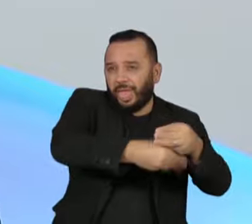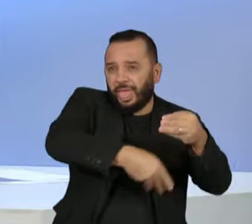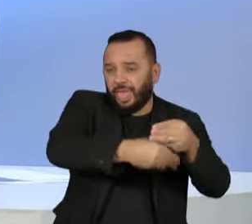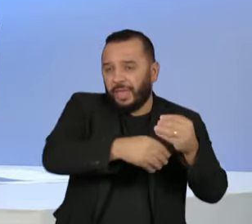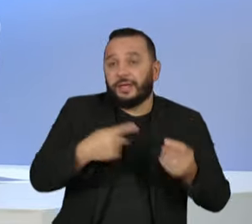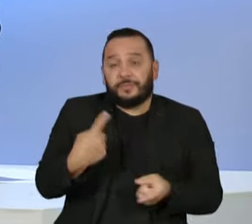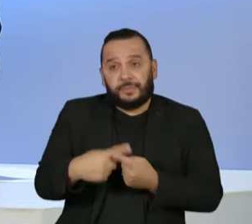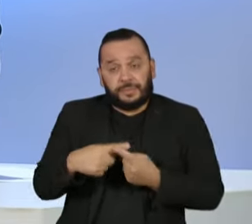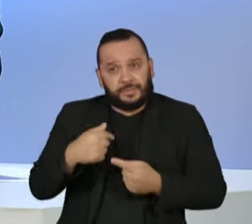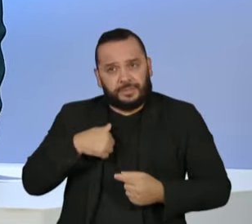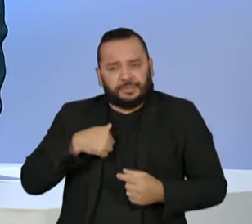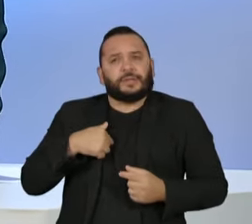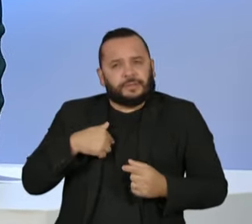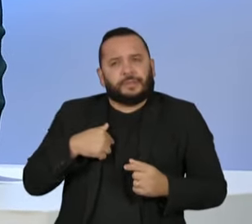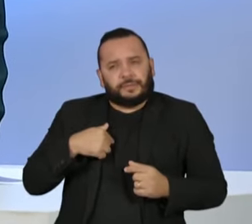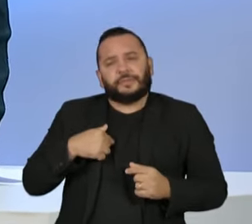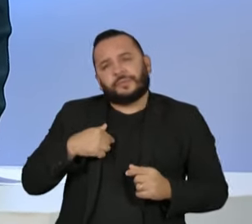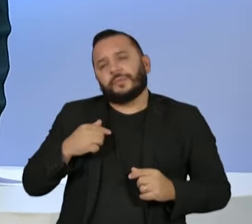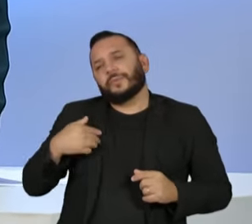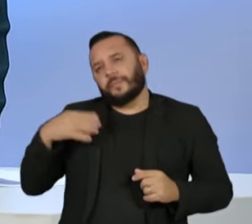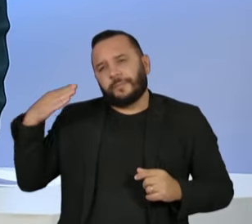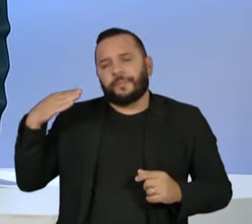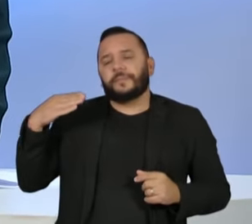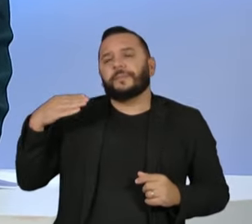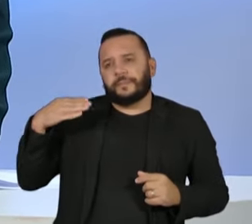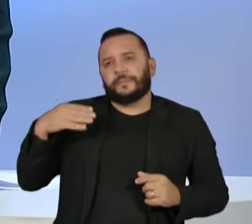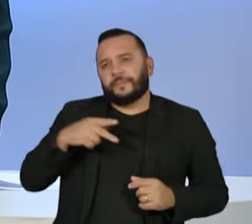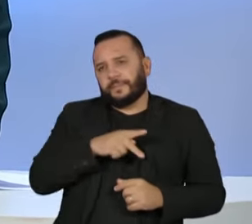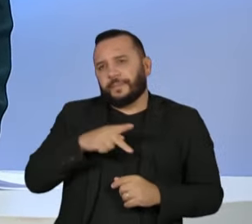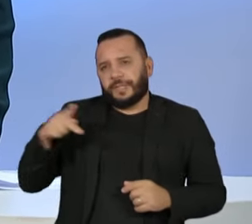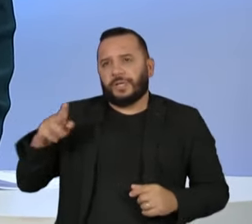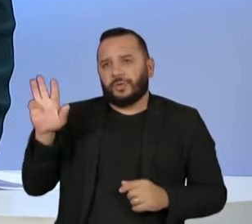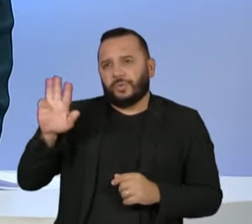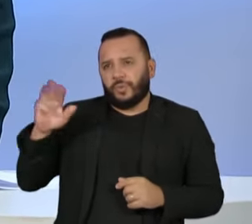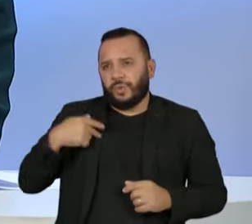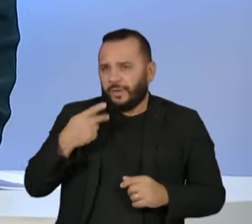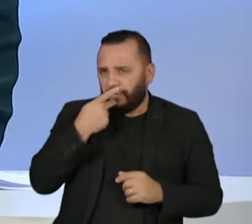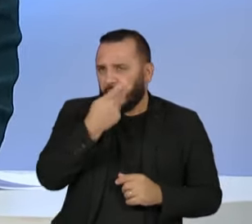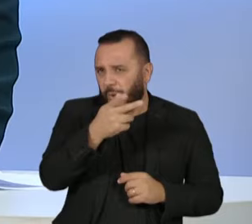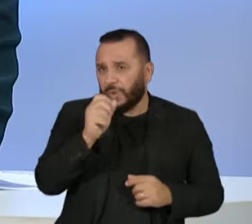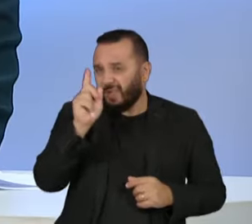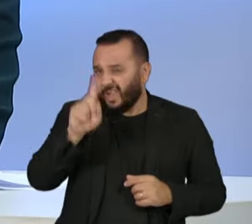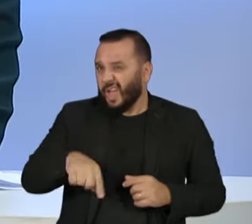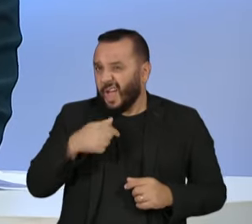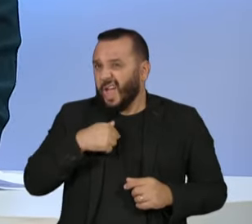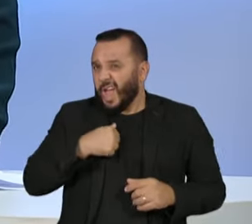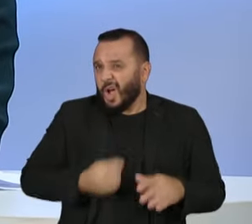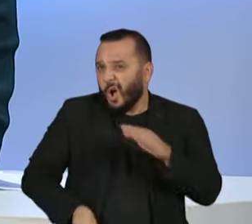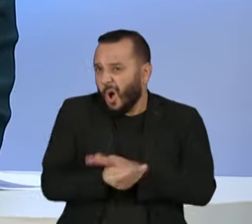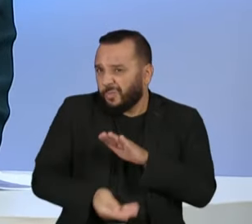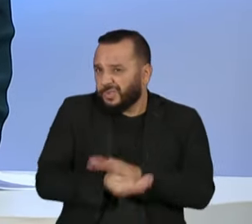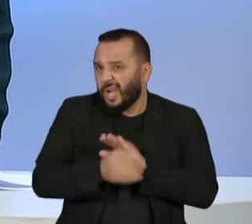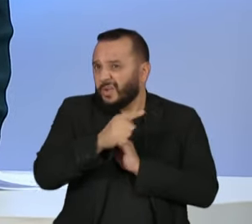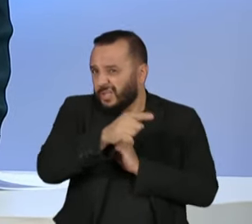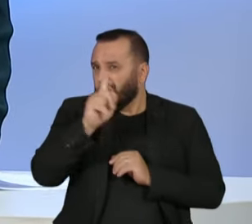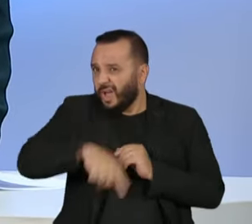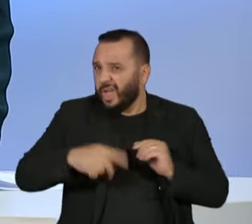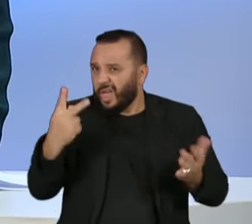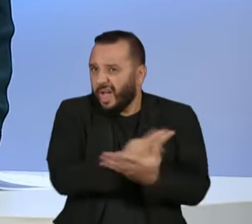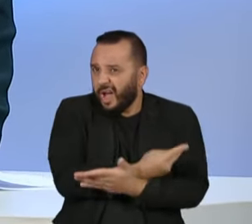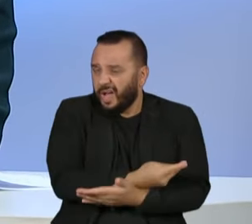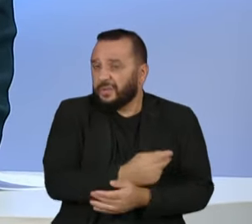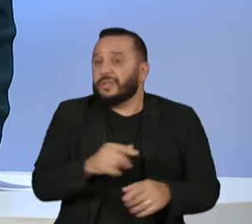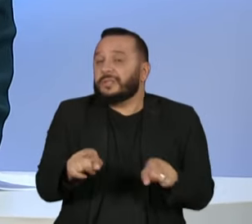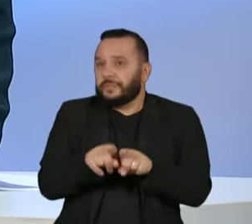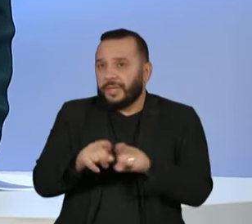duras críticas ao mecanismo, chegou a dizer que foi a maior bandidagem feita nos últimos 200 anos da independência. Também criticou a atuação